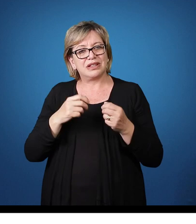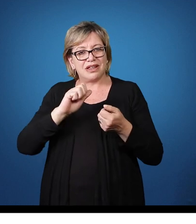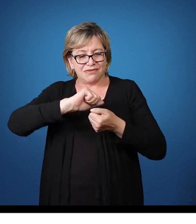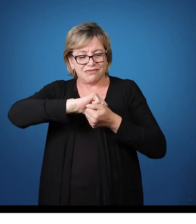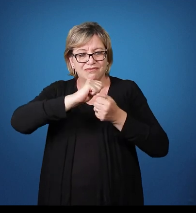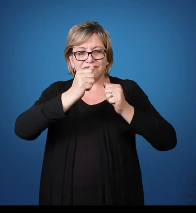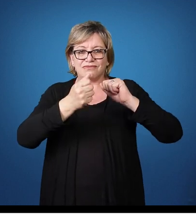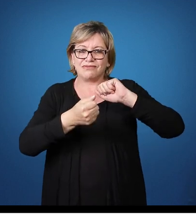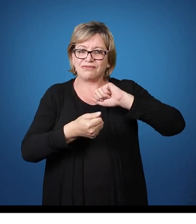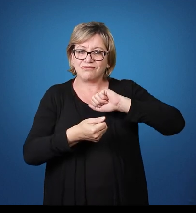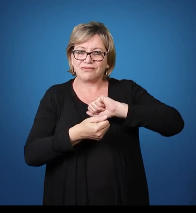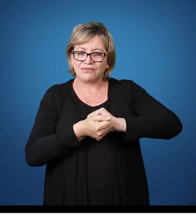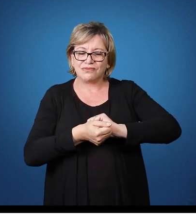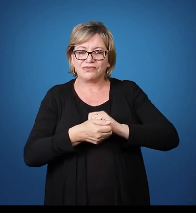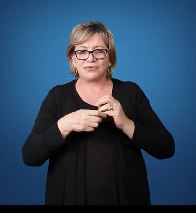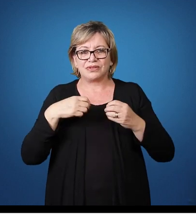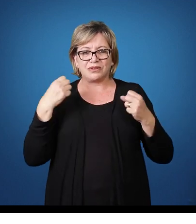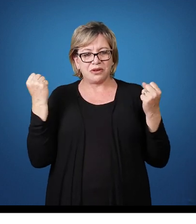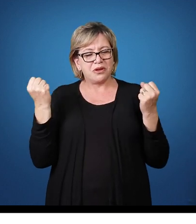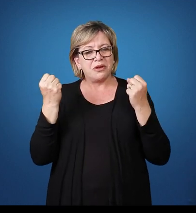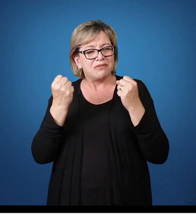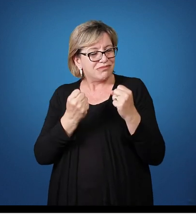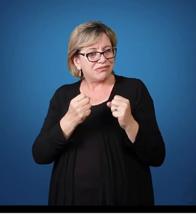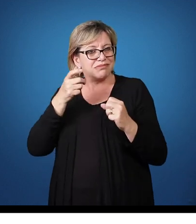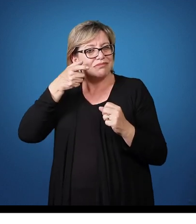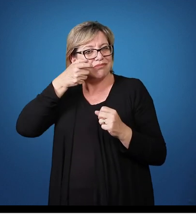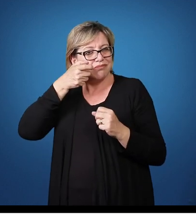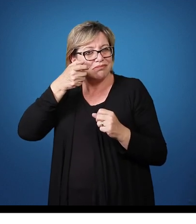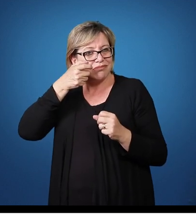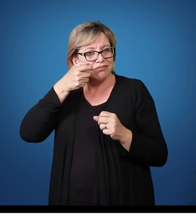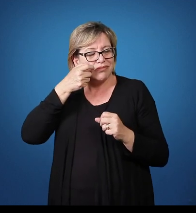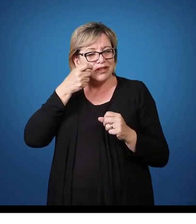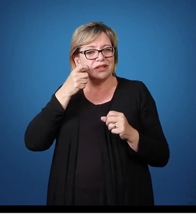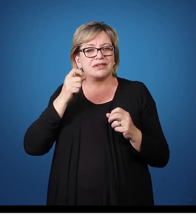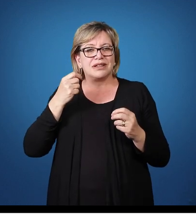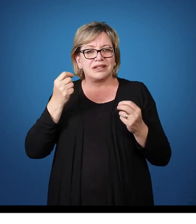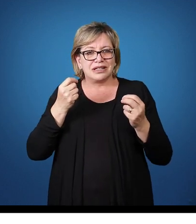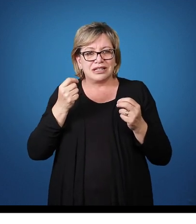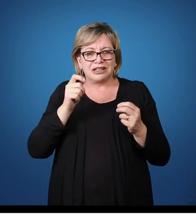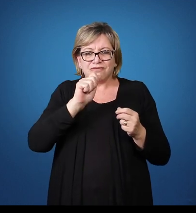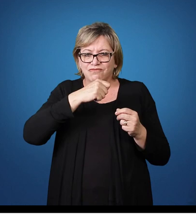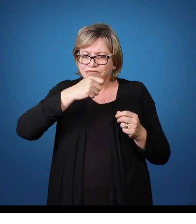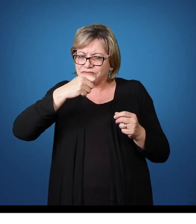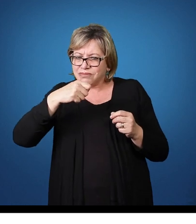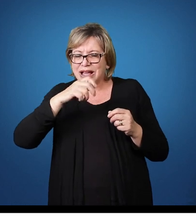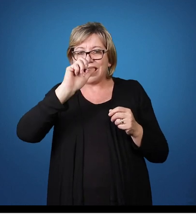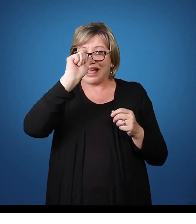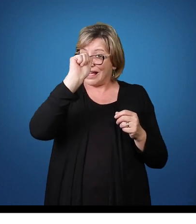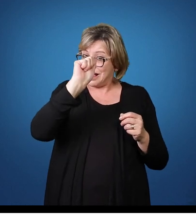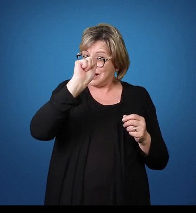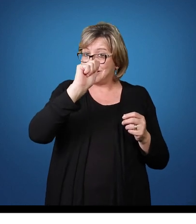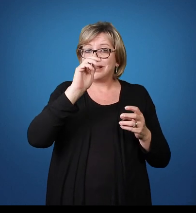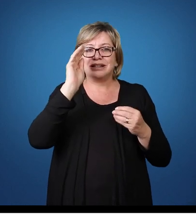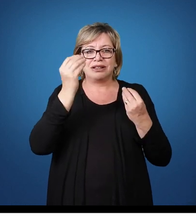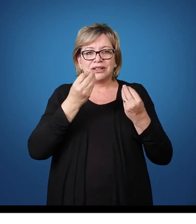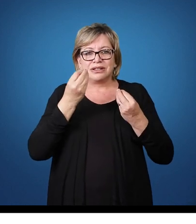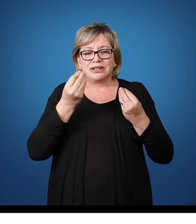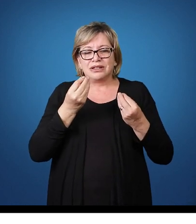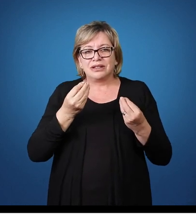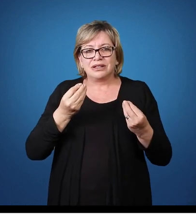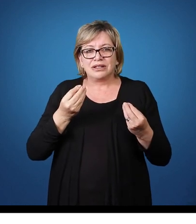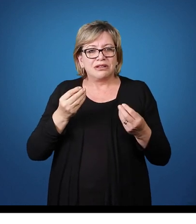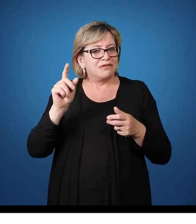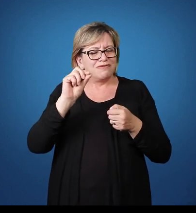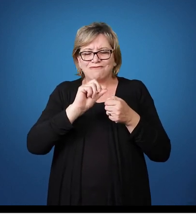adaptações Então nós podemos observar O reconhecimento E a escrita da letra A O aluno então Não